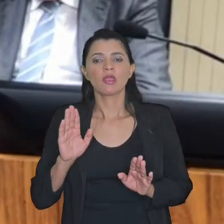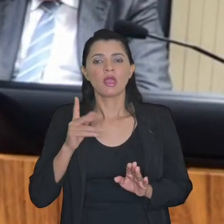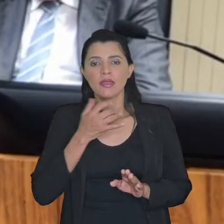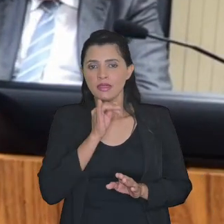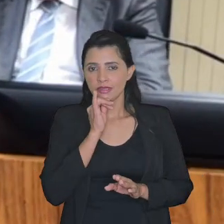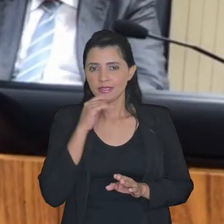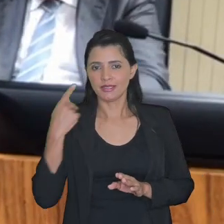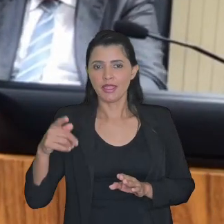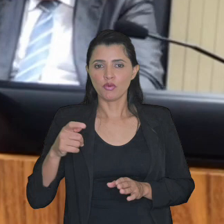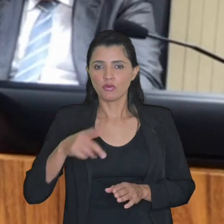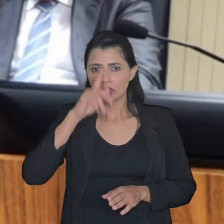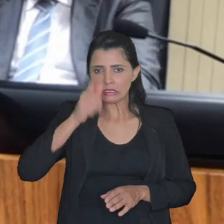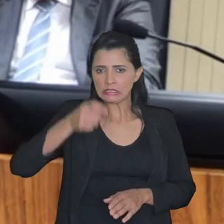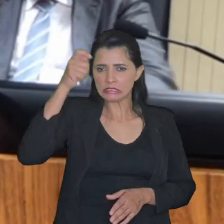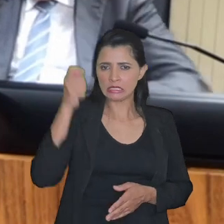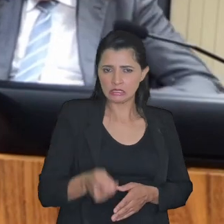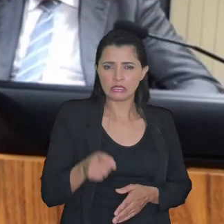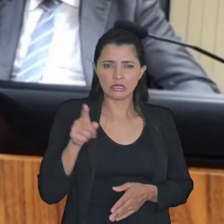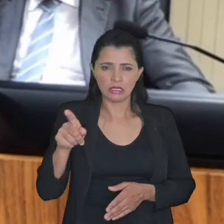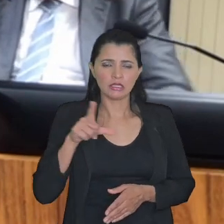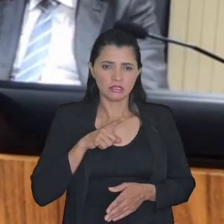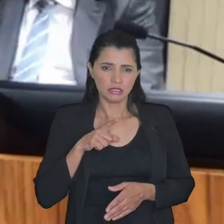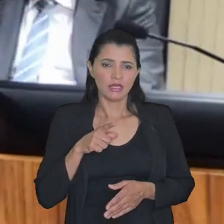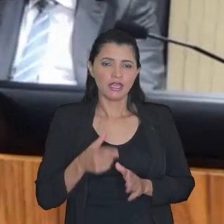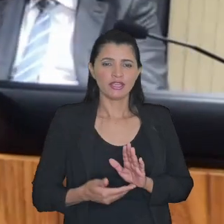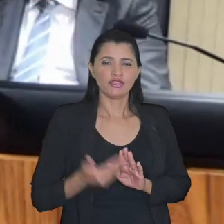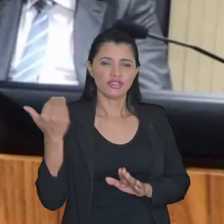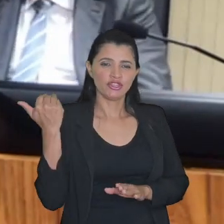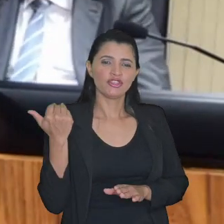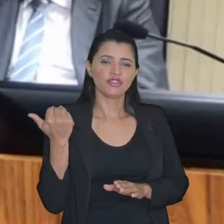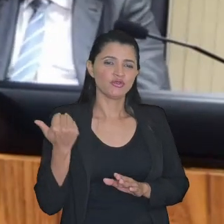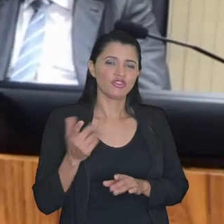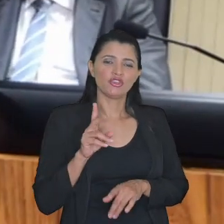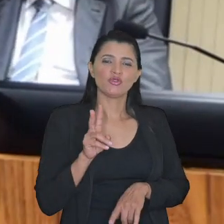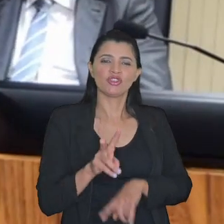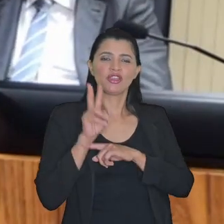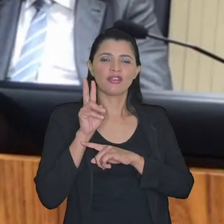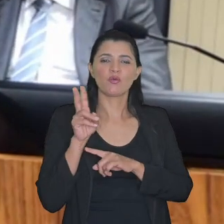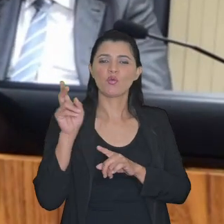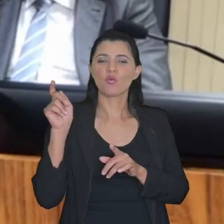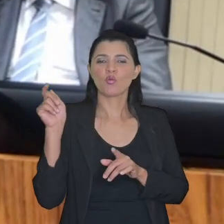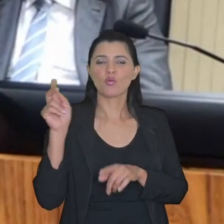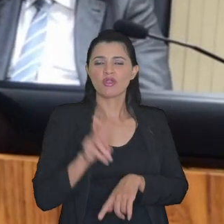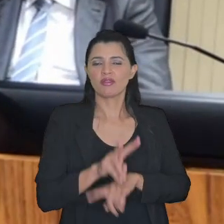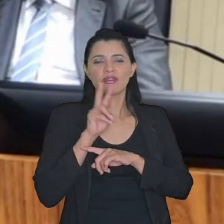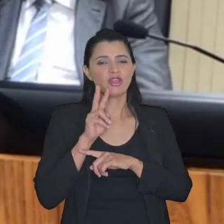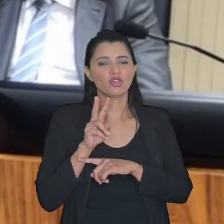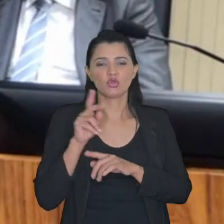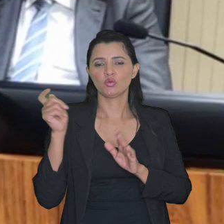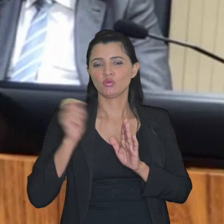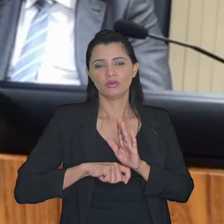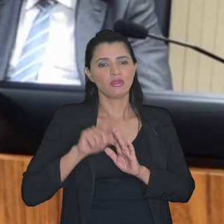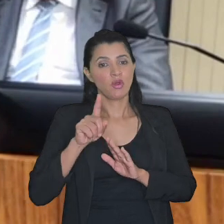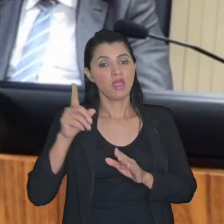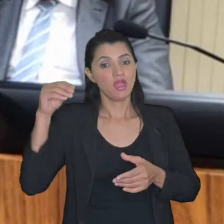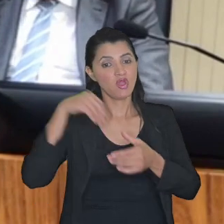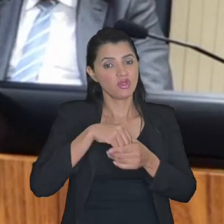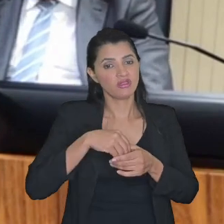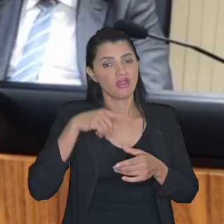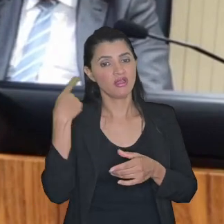da sentença a sentença não extingue crédito tributário o que extingue o crédito tributário é o elemento conteudístico ali